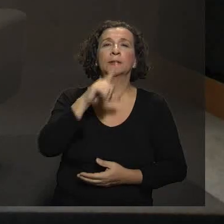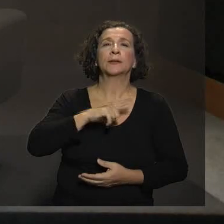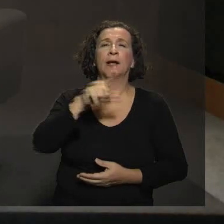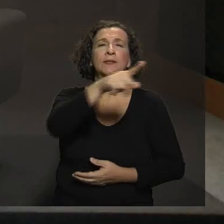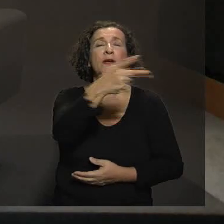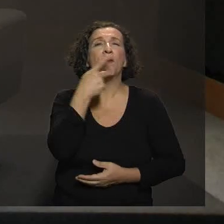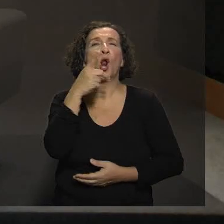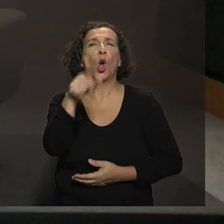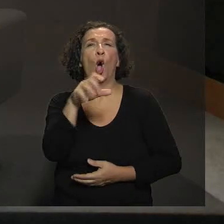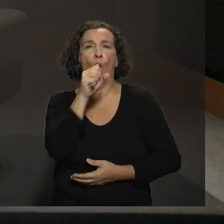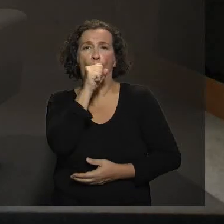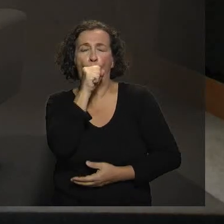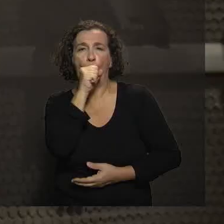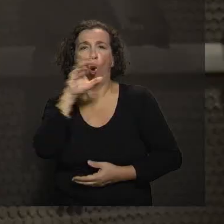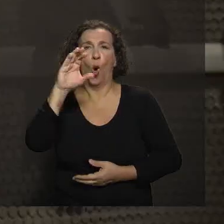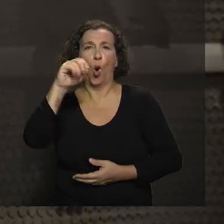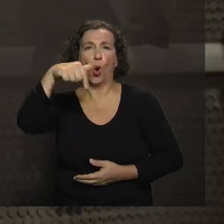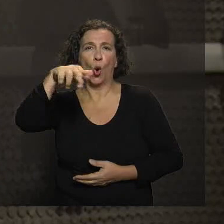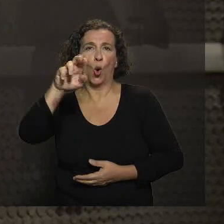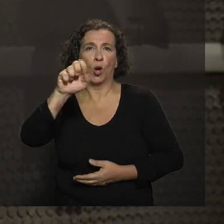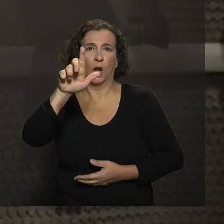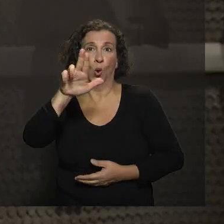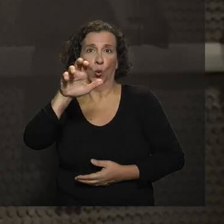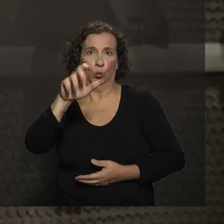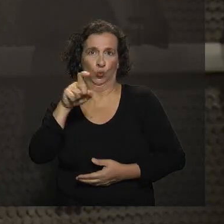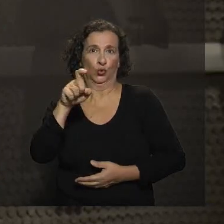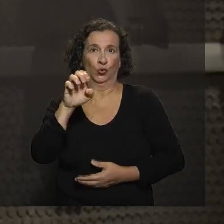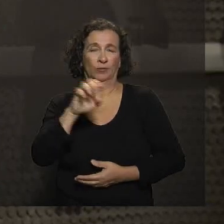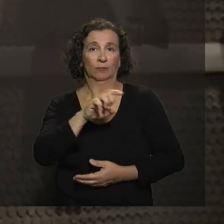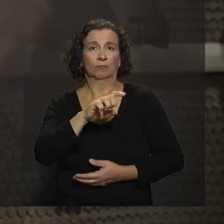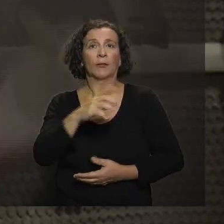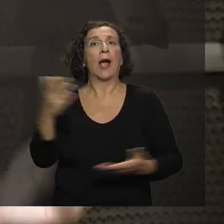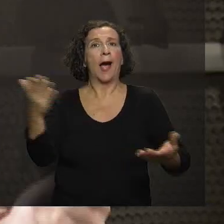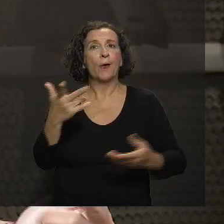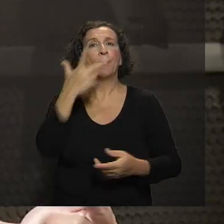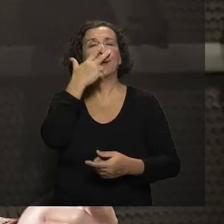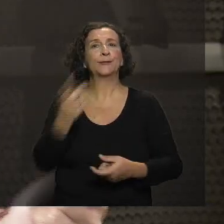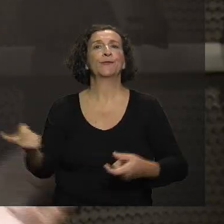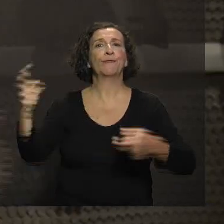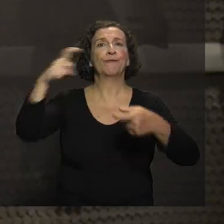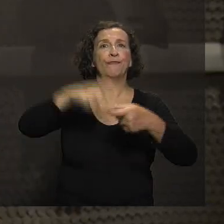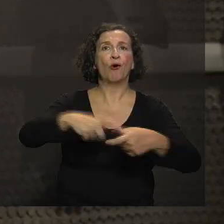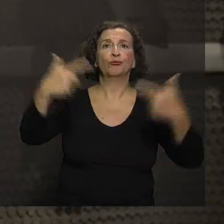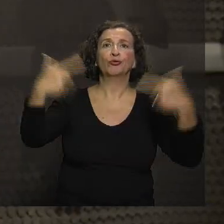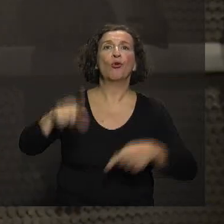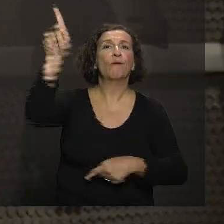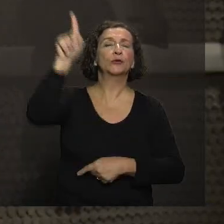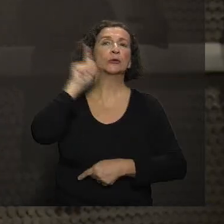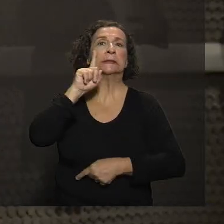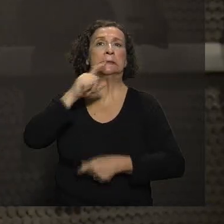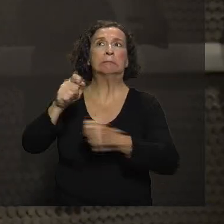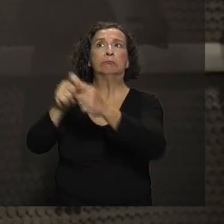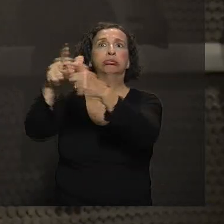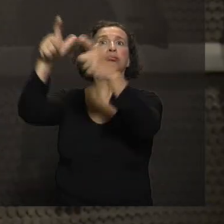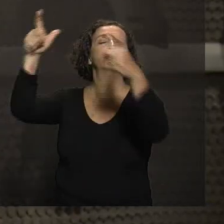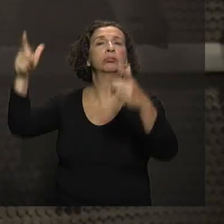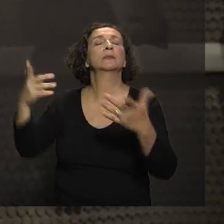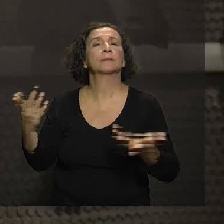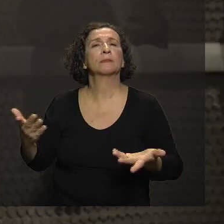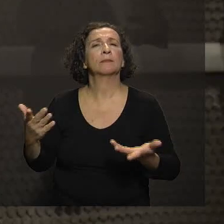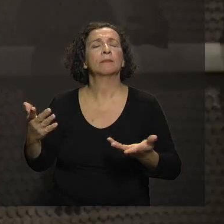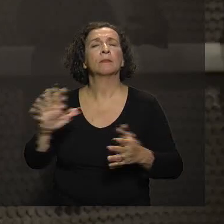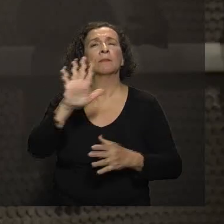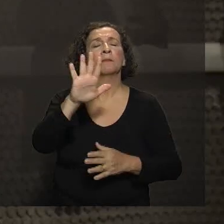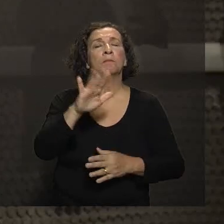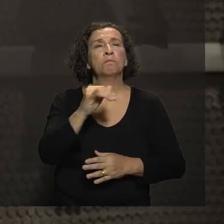coqueluche, que é contra a coqueluche. A coqueluche também está voltando com força nos Estados Unidos. Quando você tem,